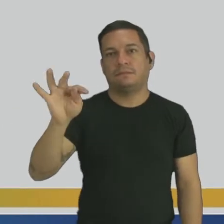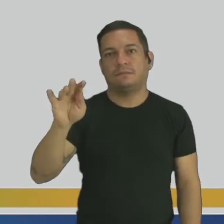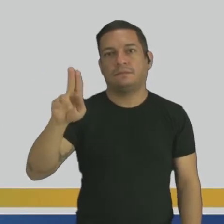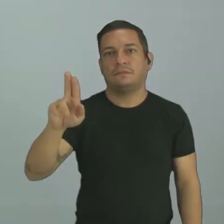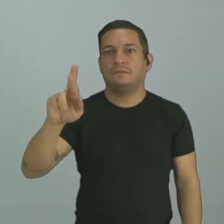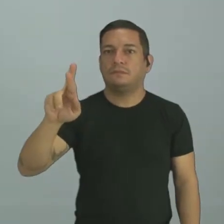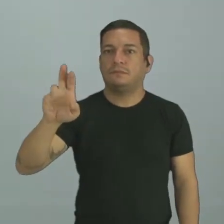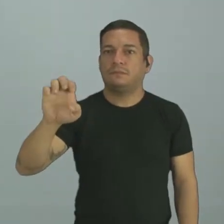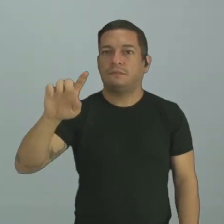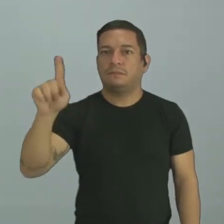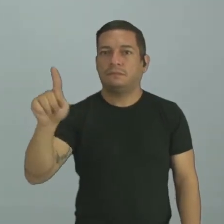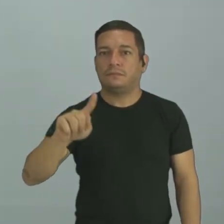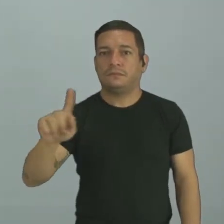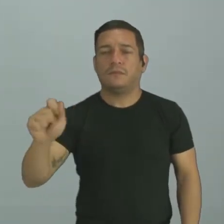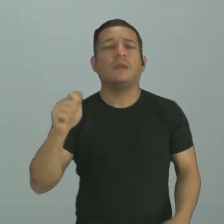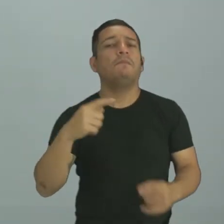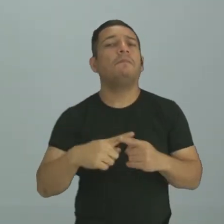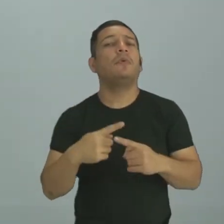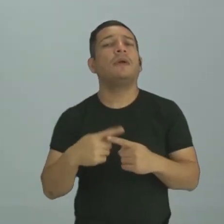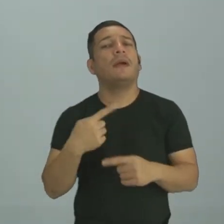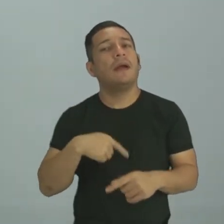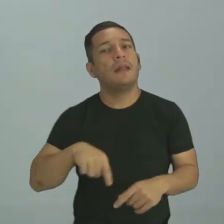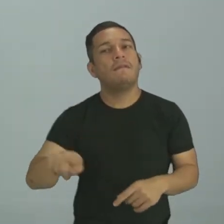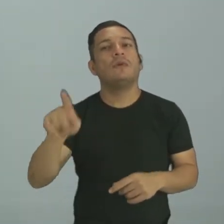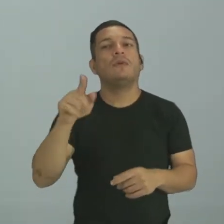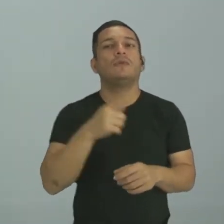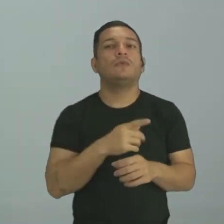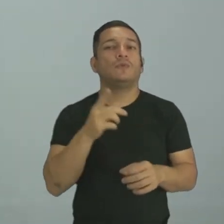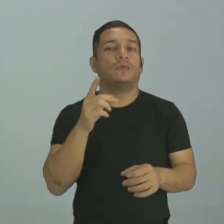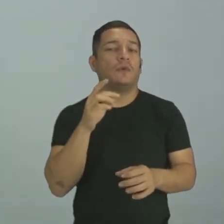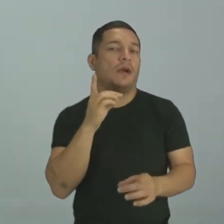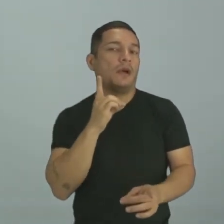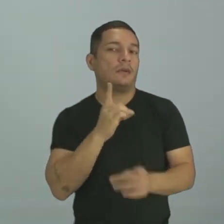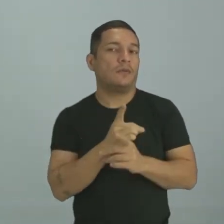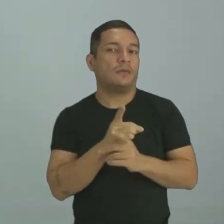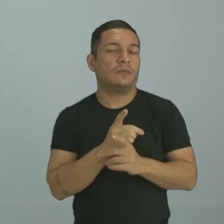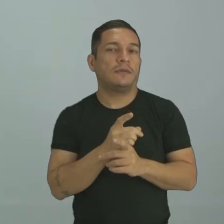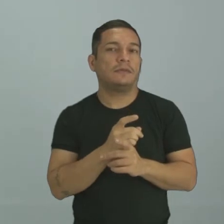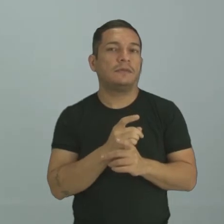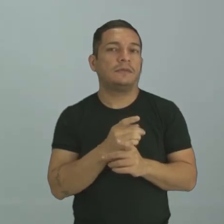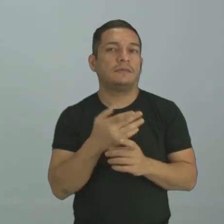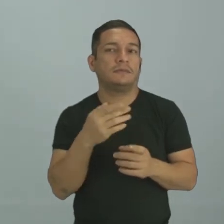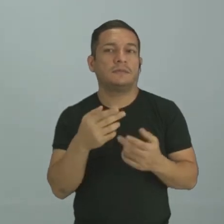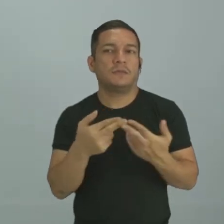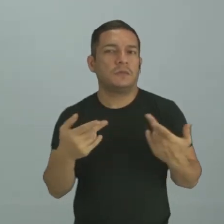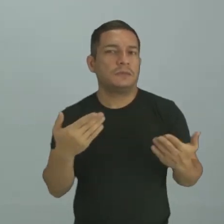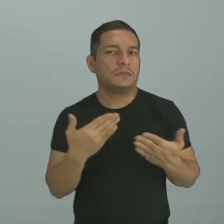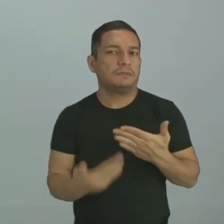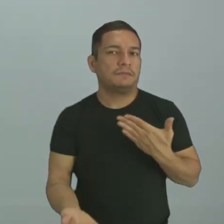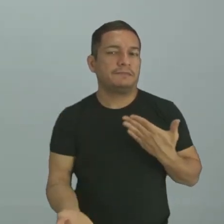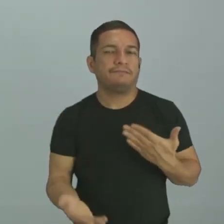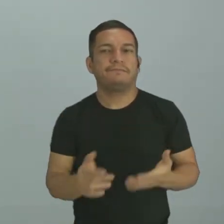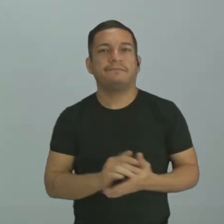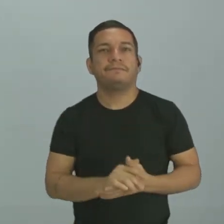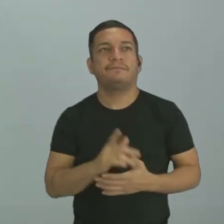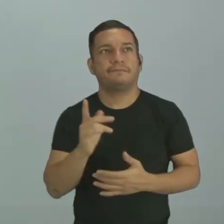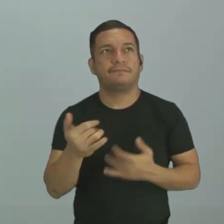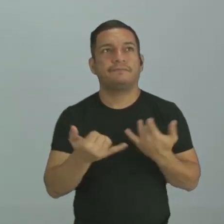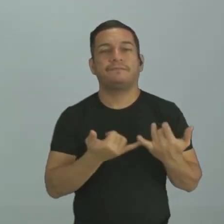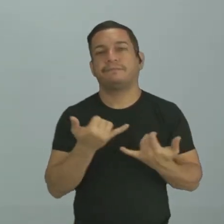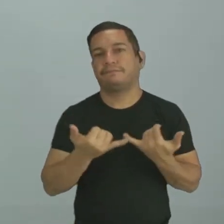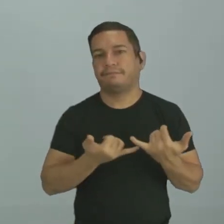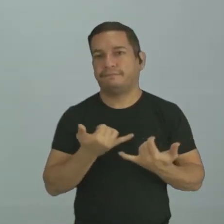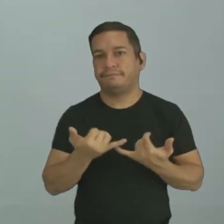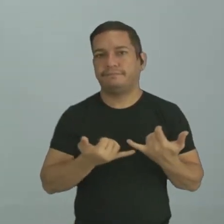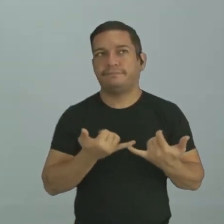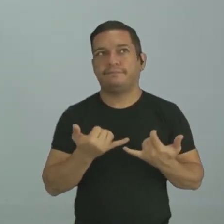ela foi no achados e perdidos? Isso aqui é uma grande, né? É uma grande, entre aspas, né? Brincadeira. Porque não é brincadeira,